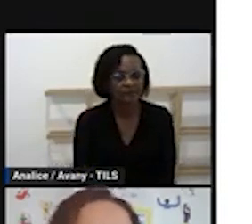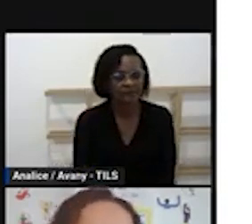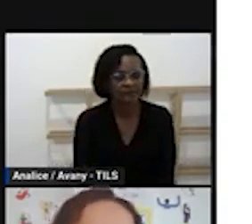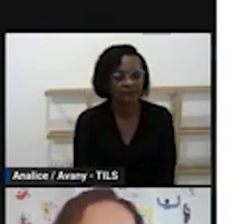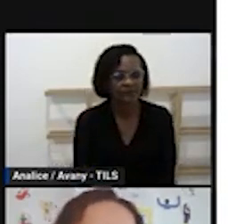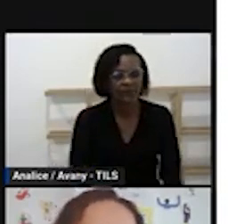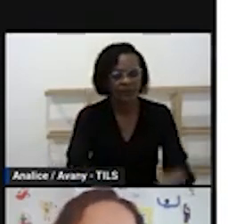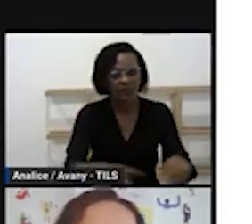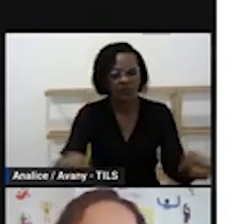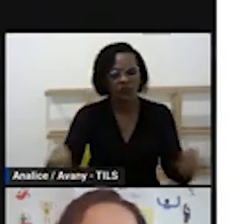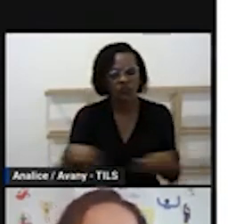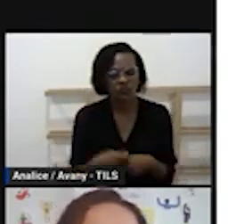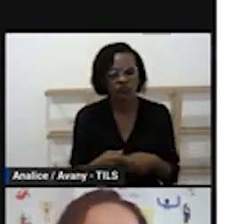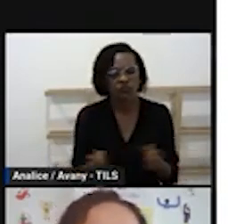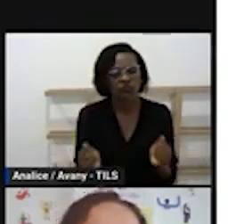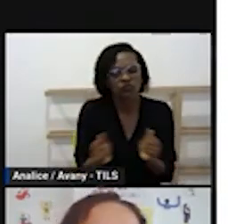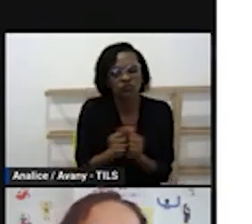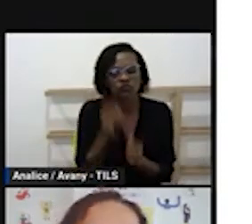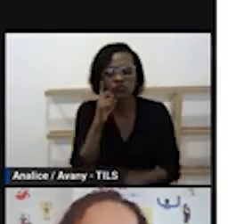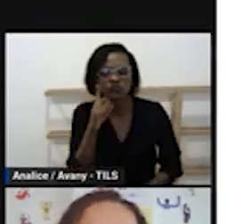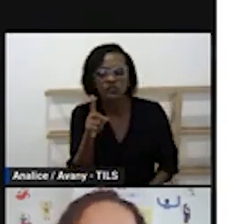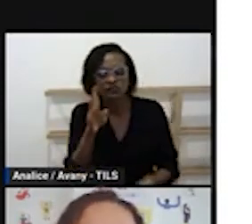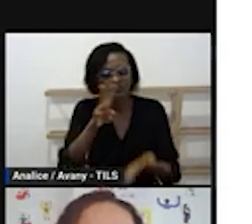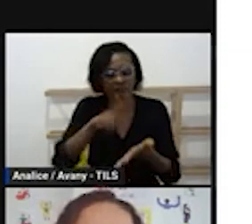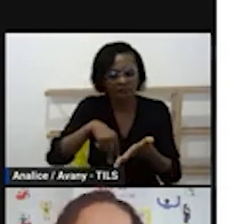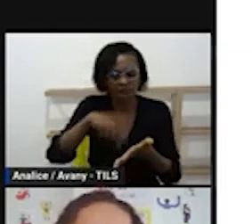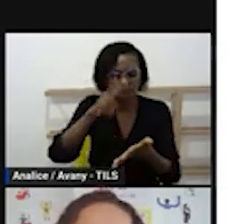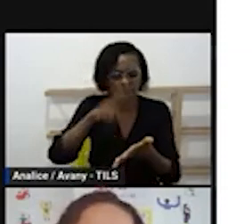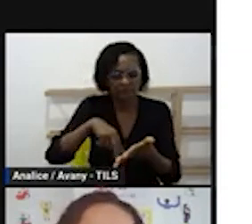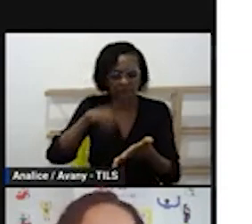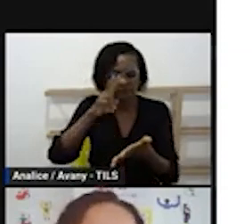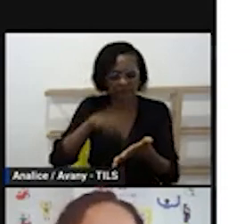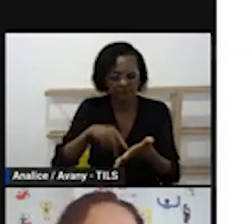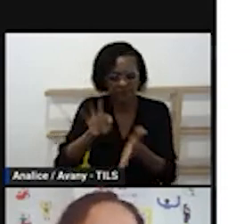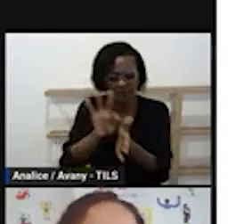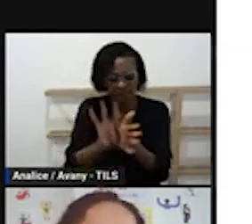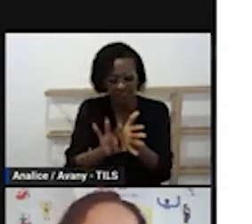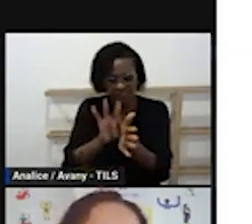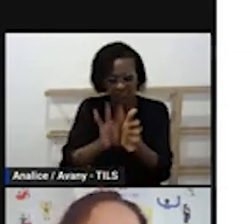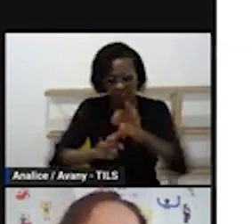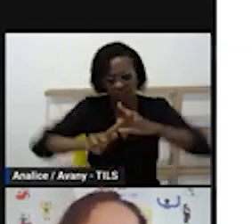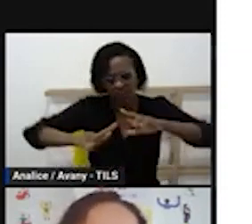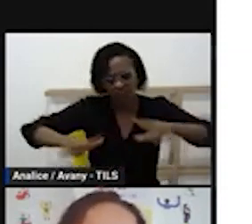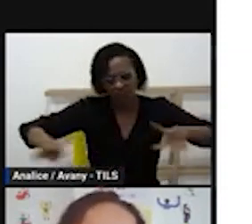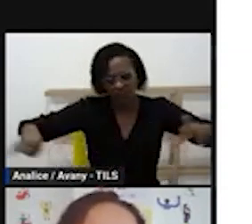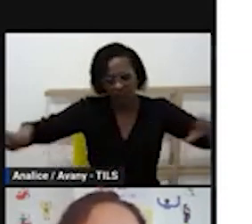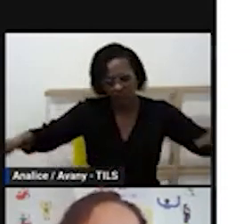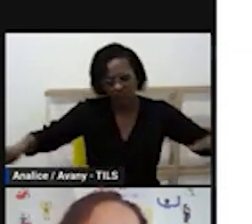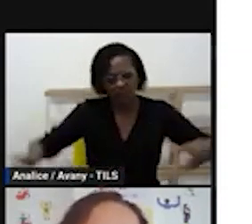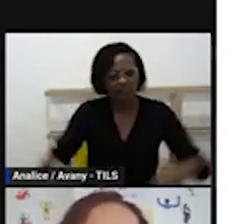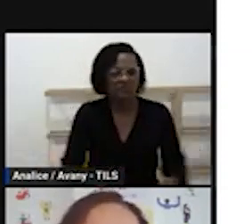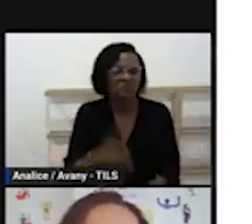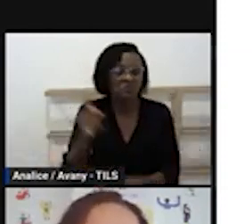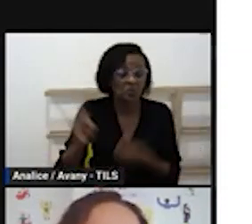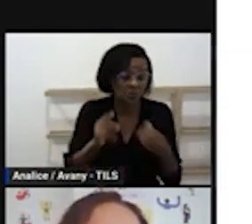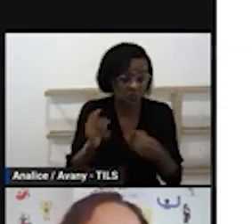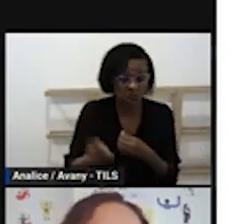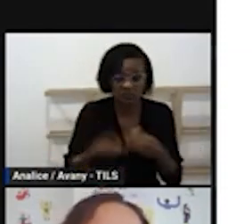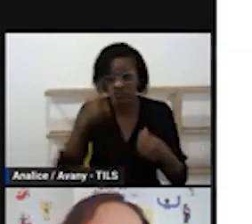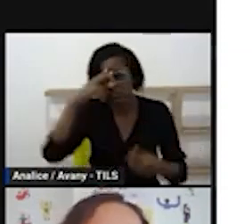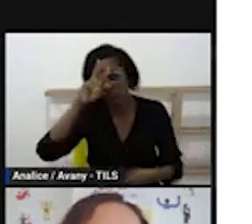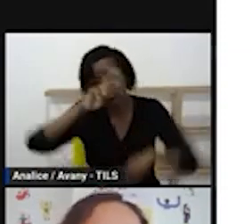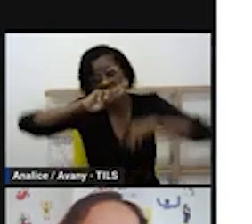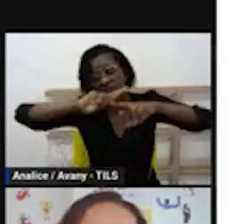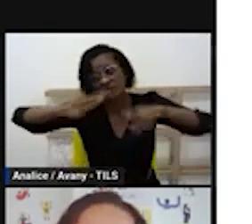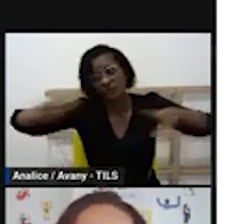essa roda de leitura ela vai pegar todos os gêneros textuais né? o gibi a fábula o conto de fada